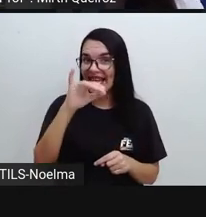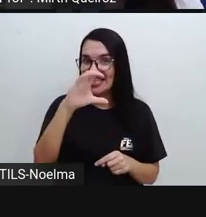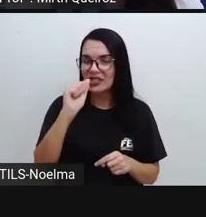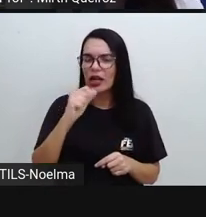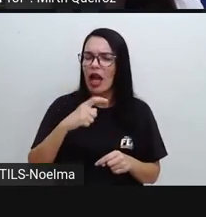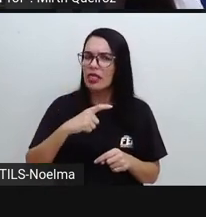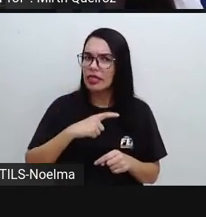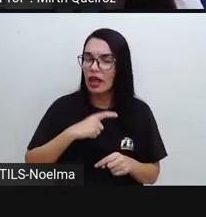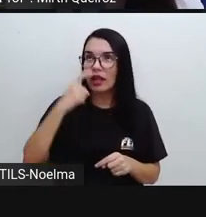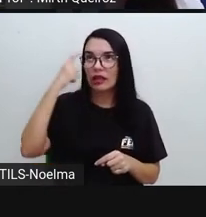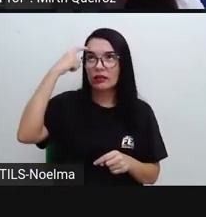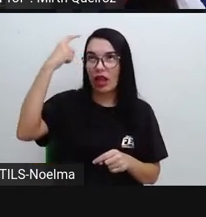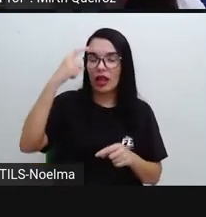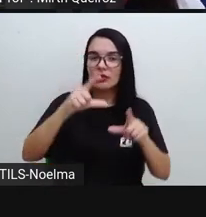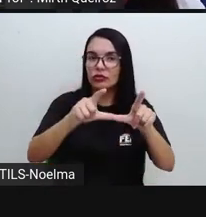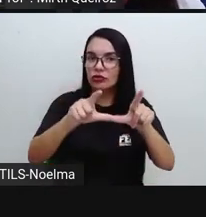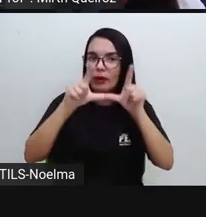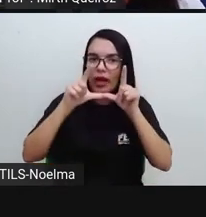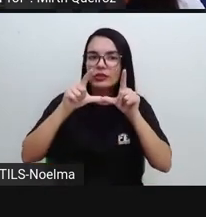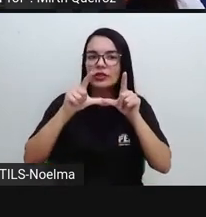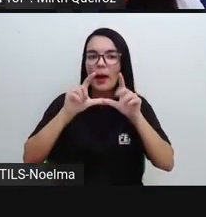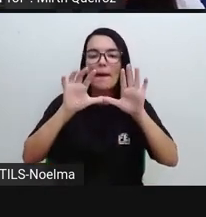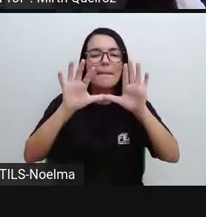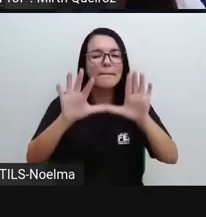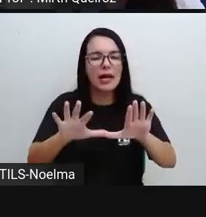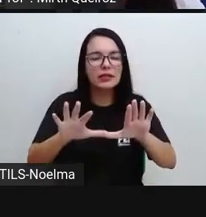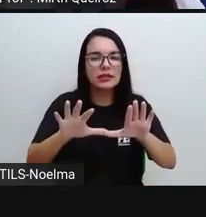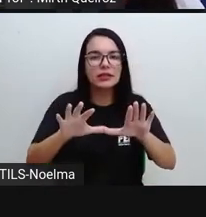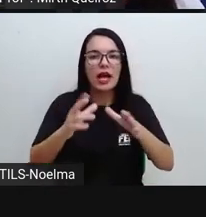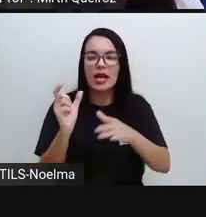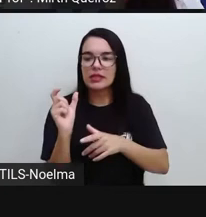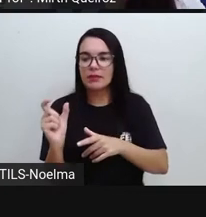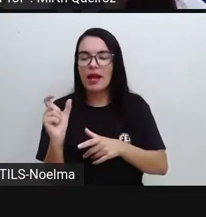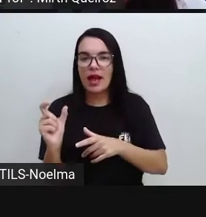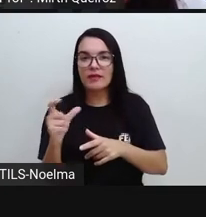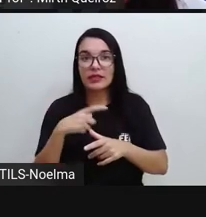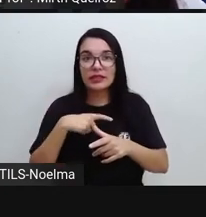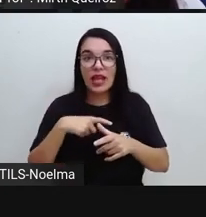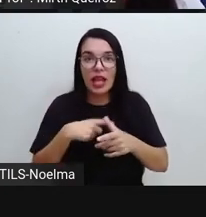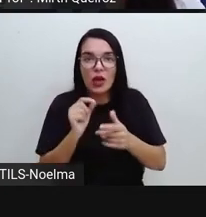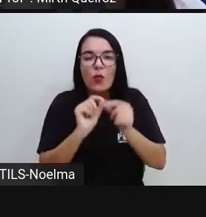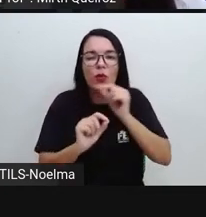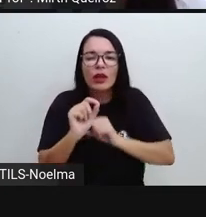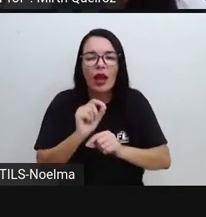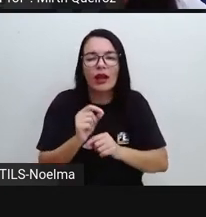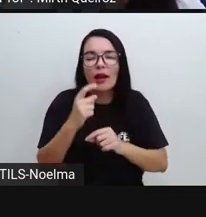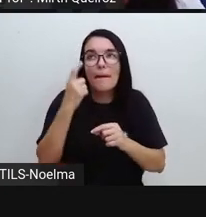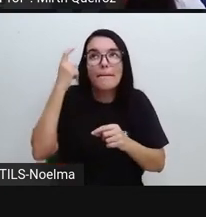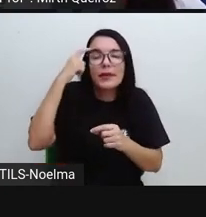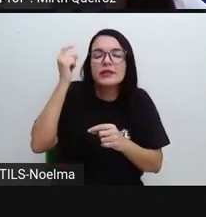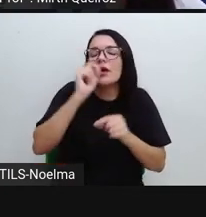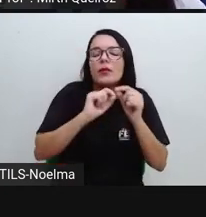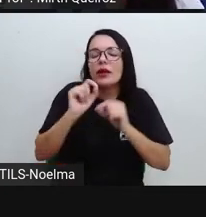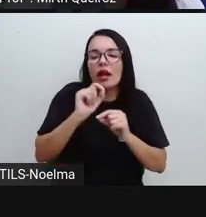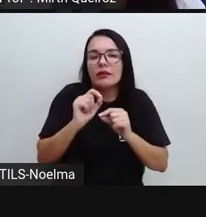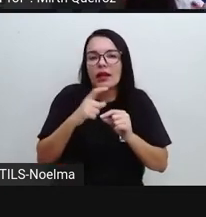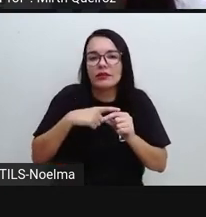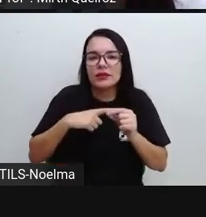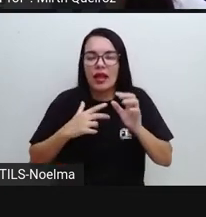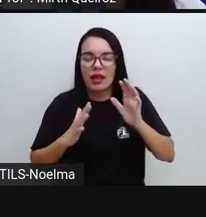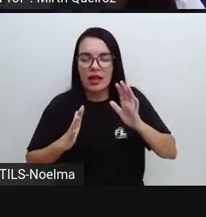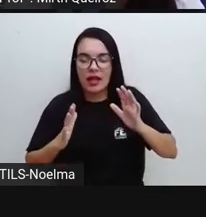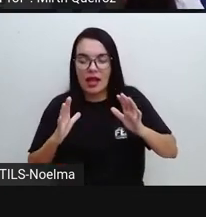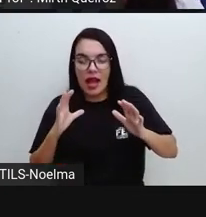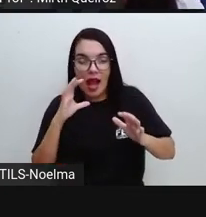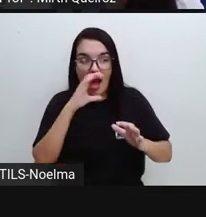imagem. Porém, essa imagem, os elementos gráficos vão estar dispostos de tal forma que vai causar impressão ali de ação, de